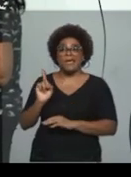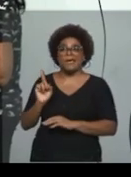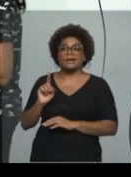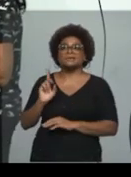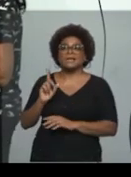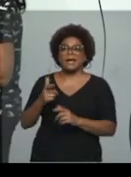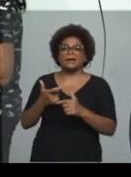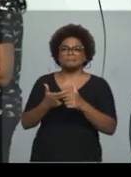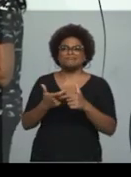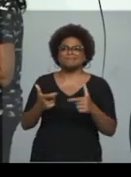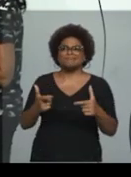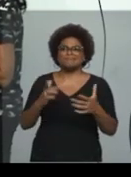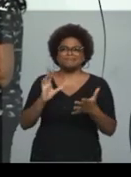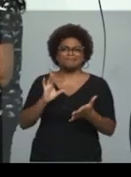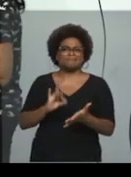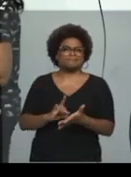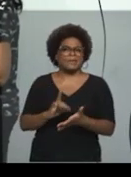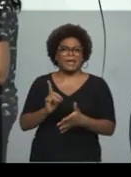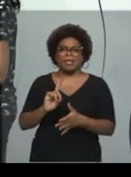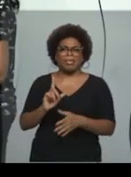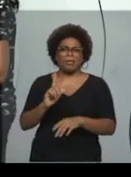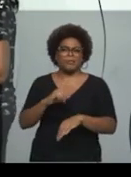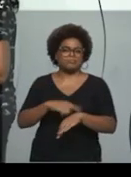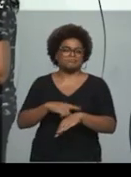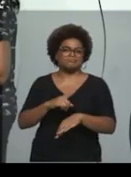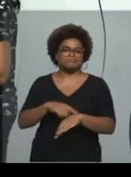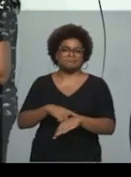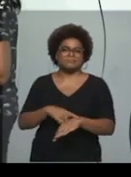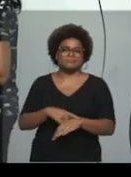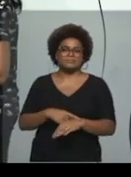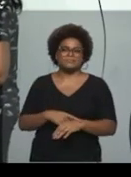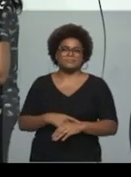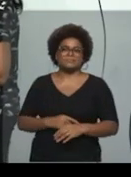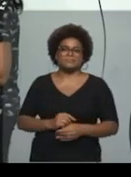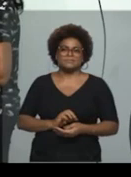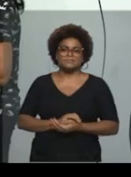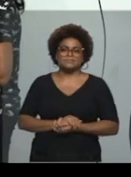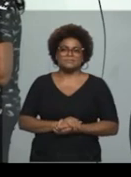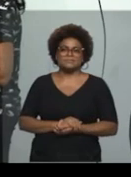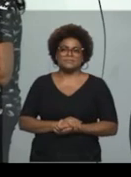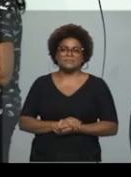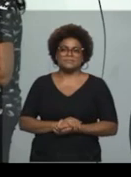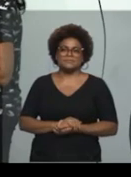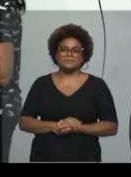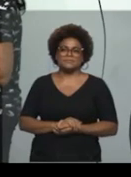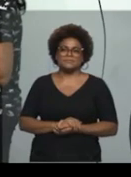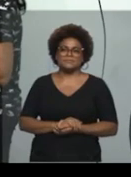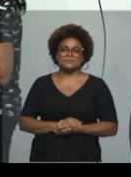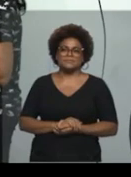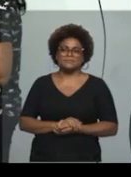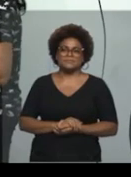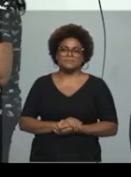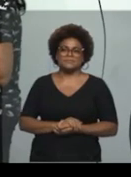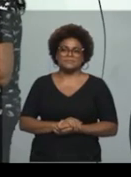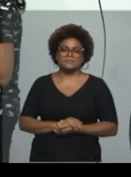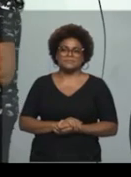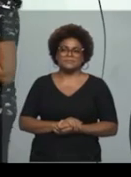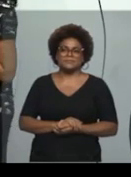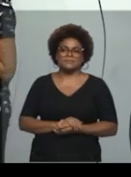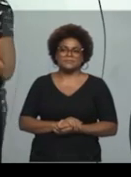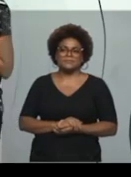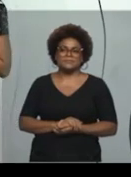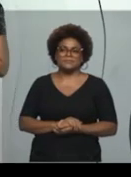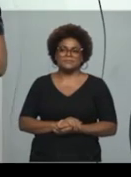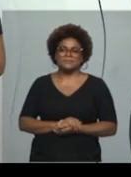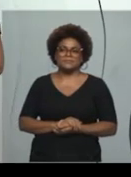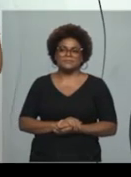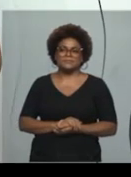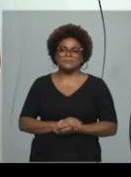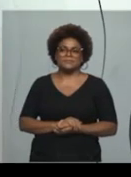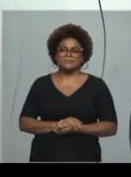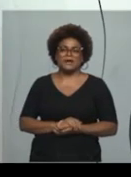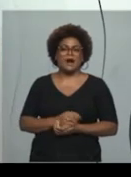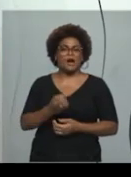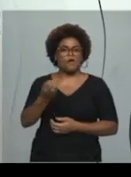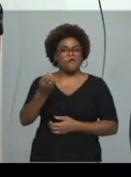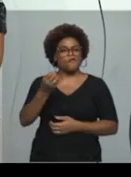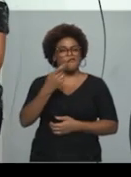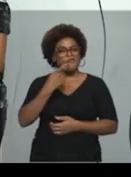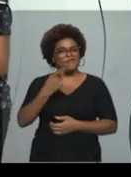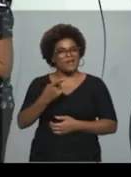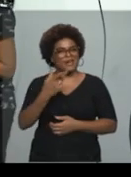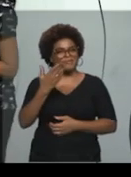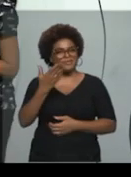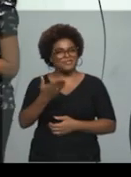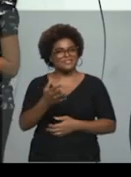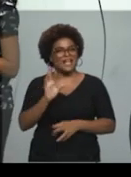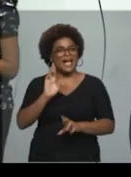Ela não vai dar tempo? Então, vamos falar um pouco mesmo sobre essa questão das nossas referências,